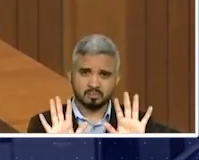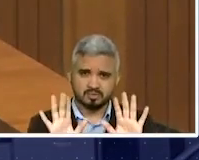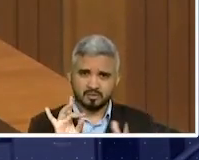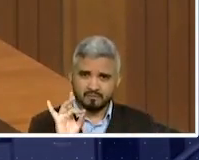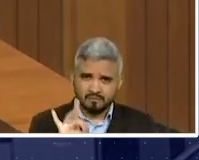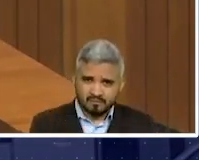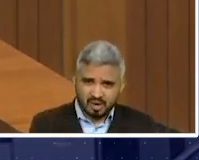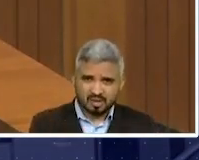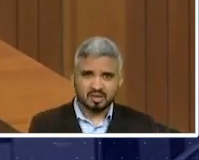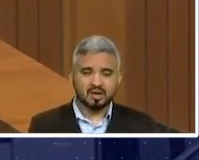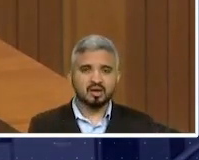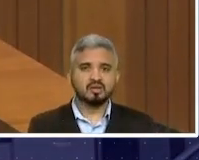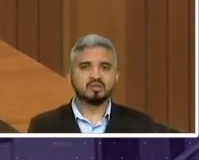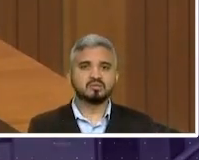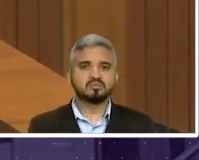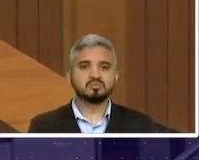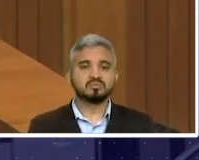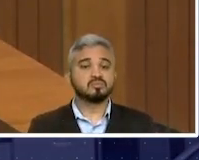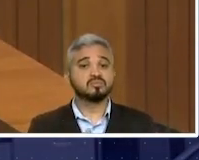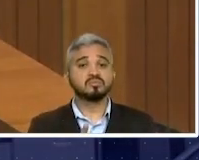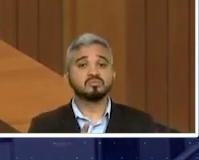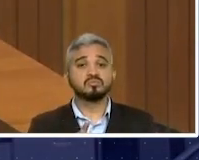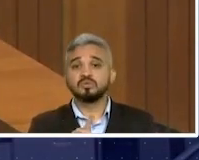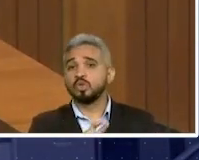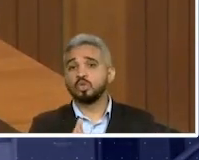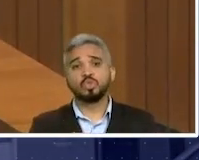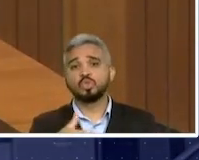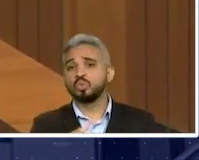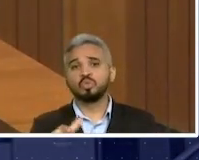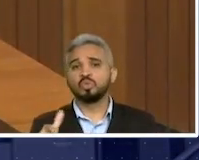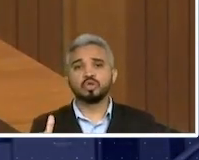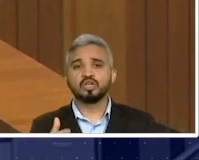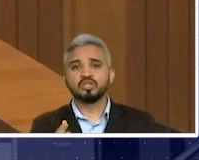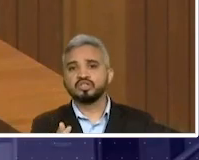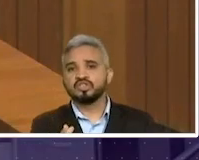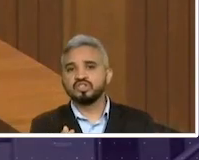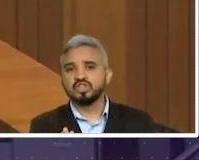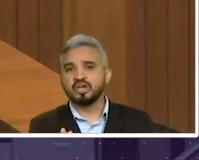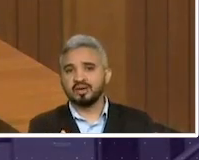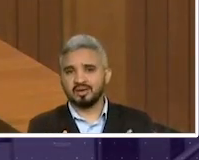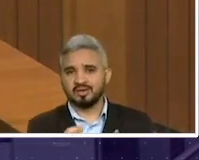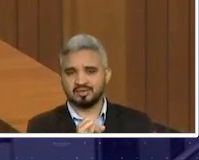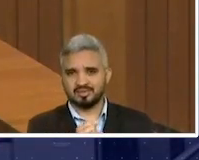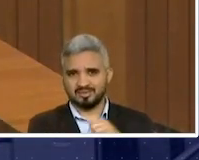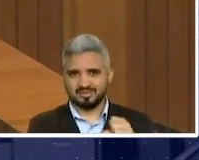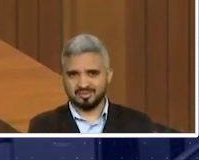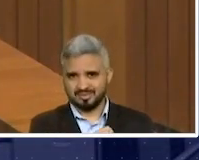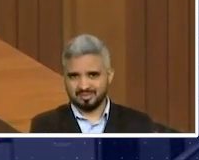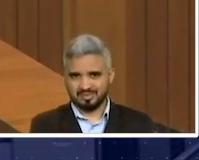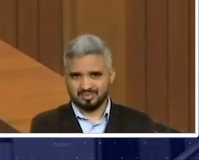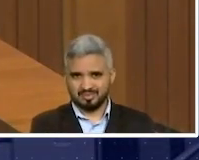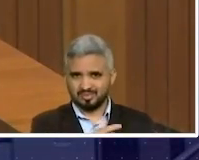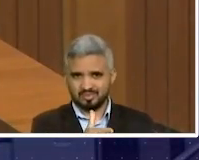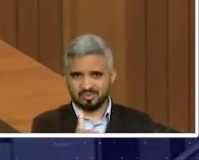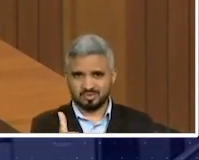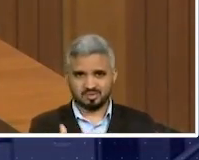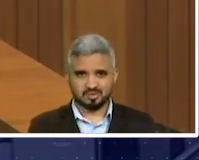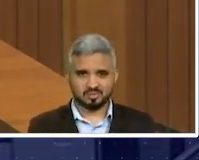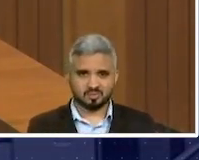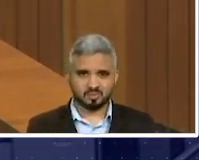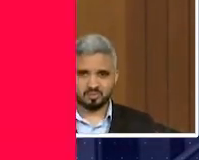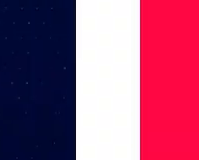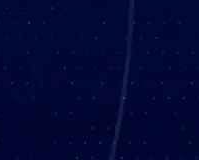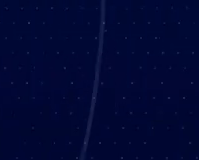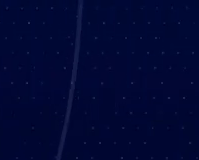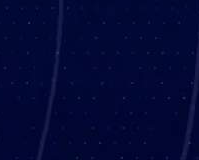ainda para casos suspeitos de fraudes exatamente em apostas online e cobrou fiscalização dos órgãos